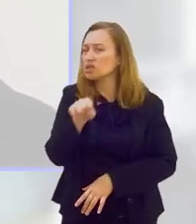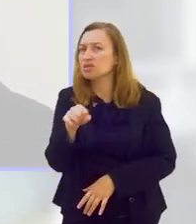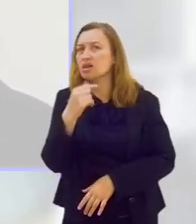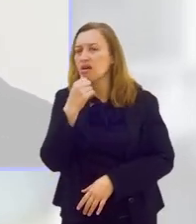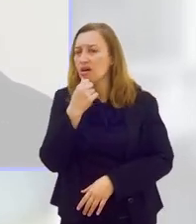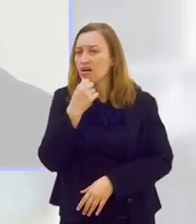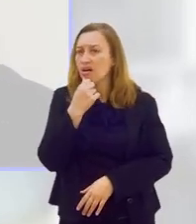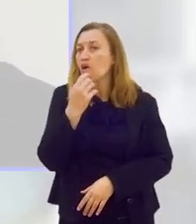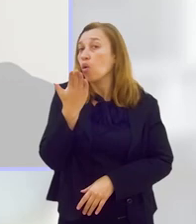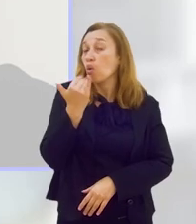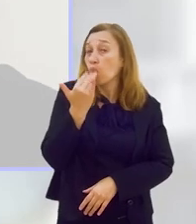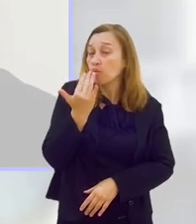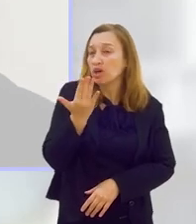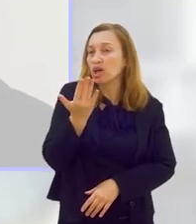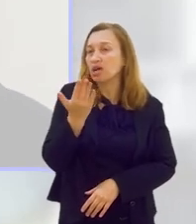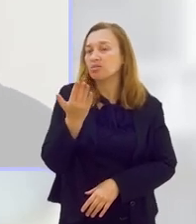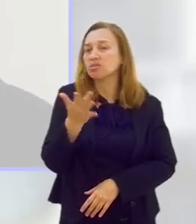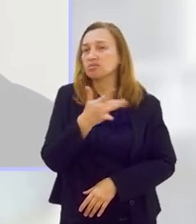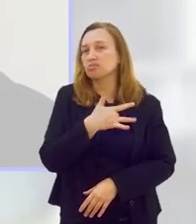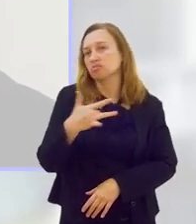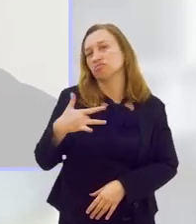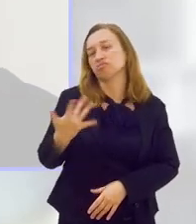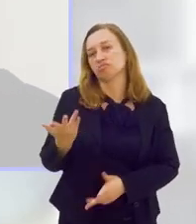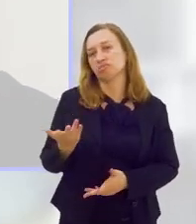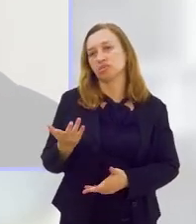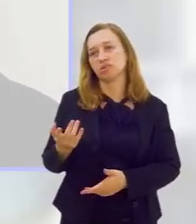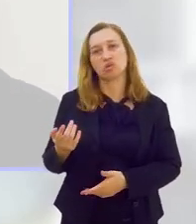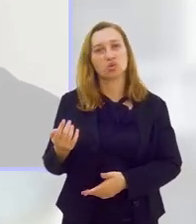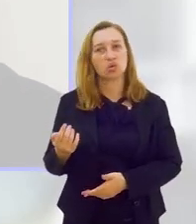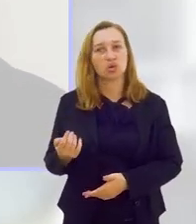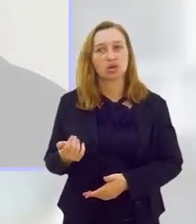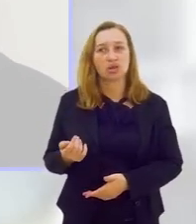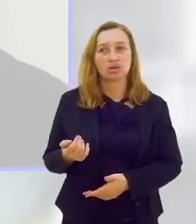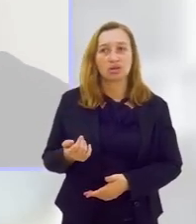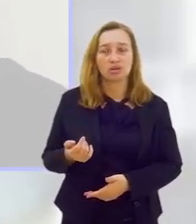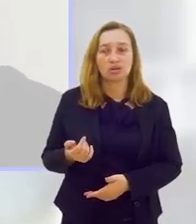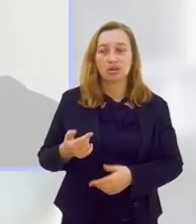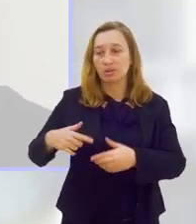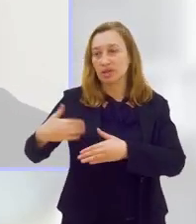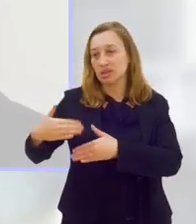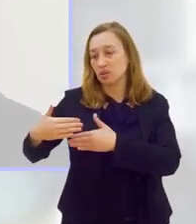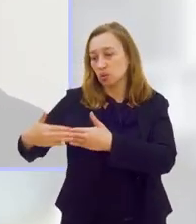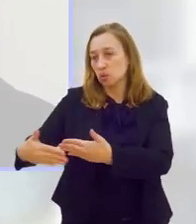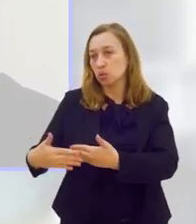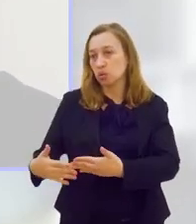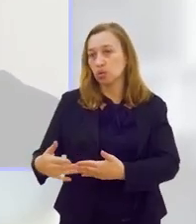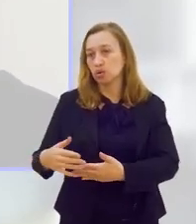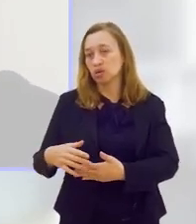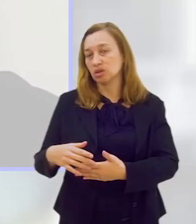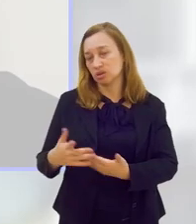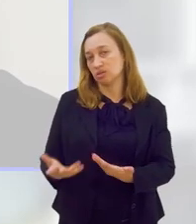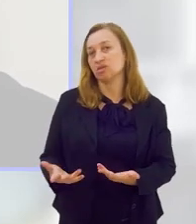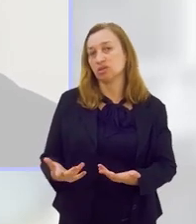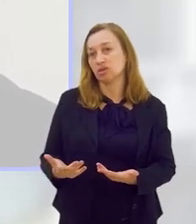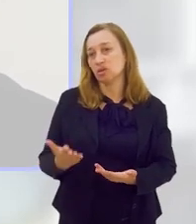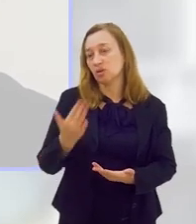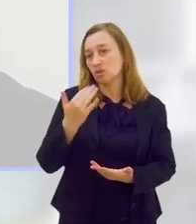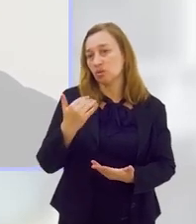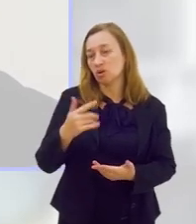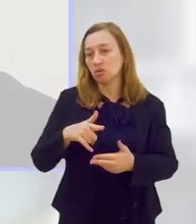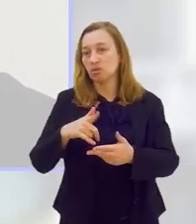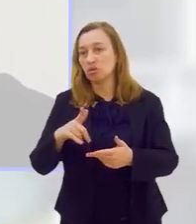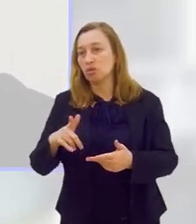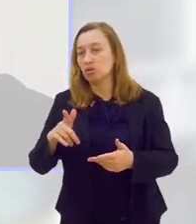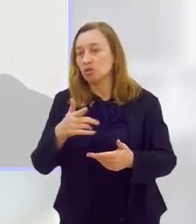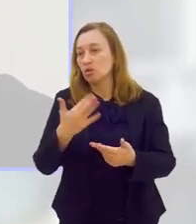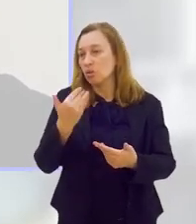alimentos mais saudáveis que você passou ao longo da sua vida sem comer, sabe? Então, eu acho que a primeira coisa